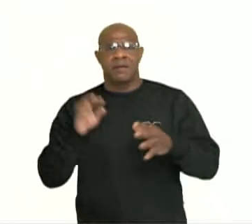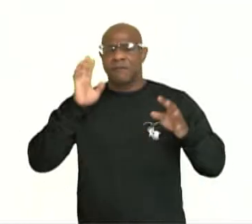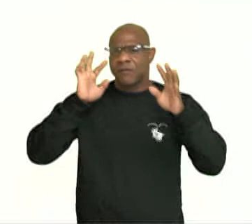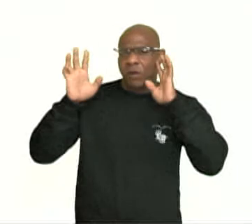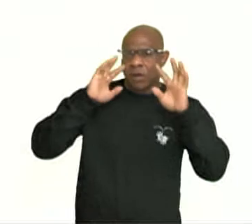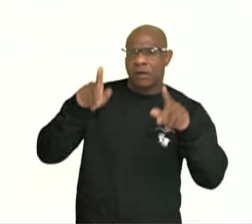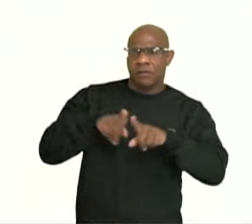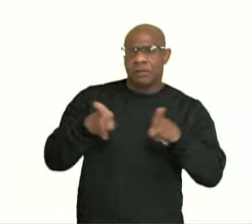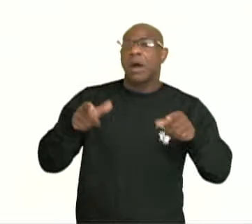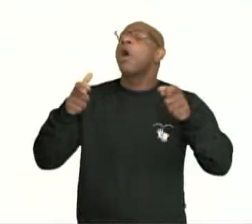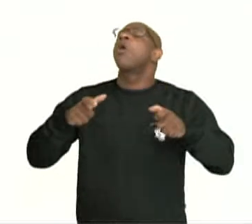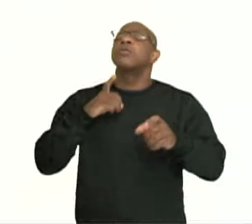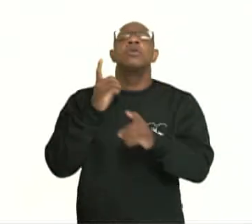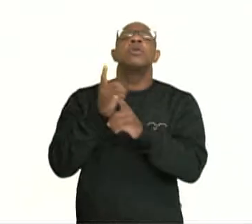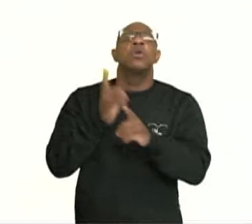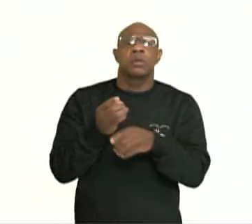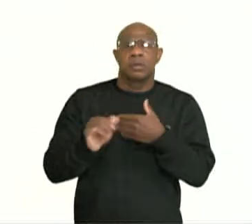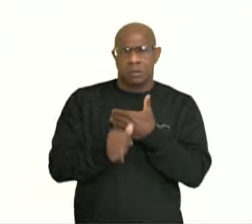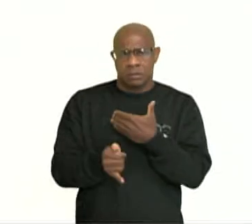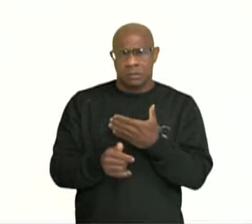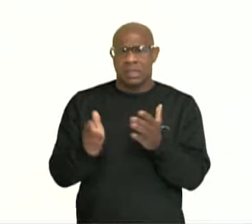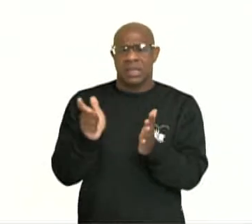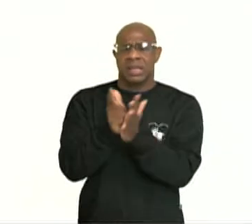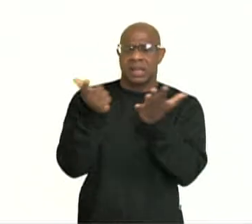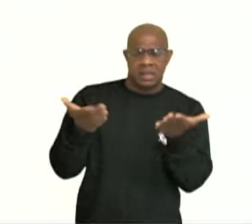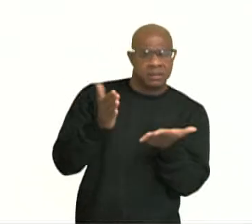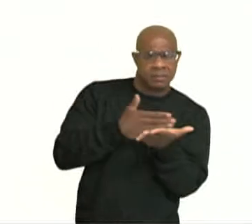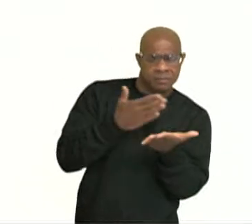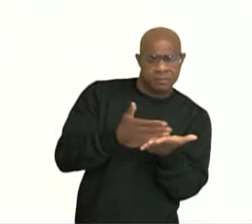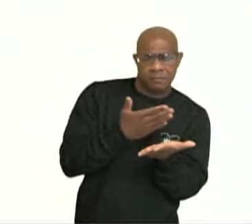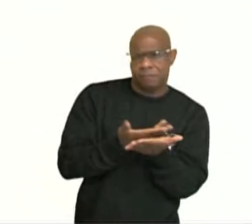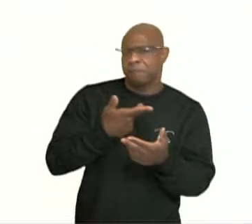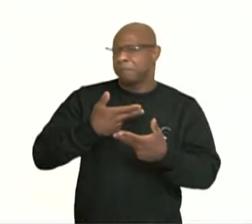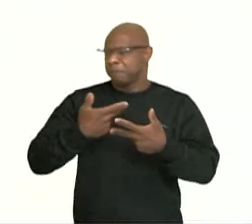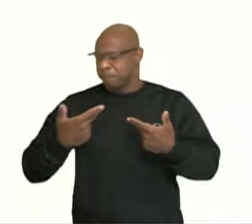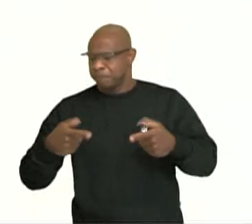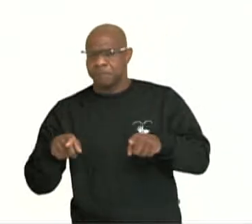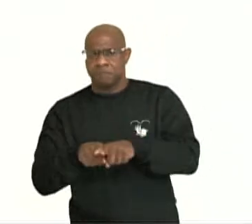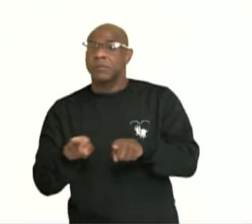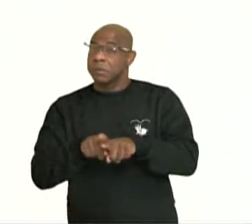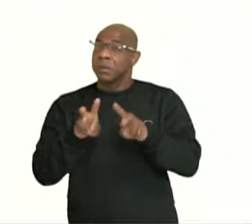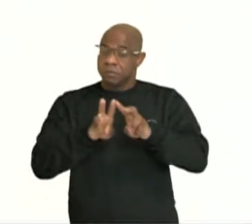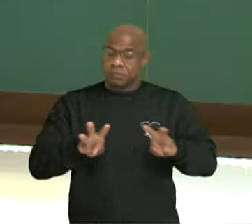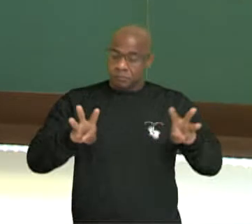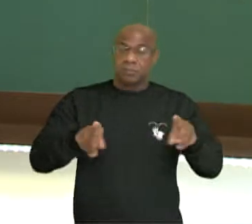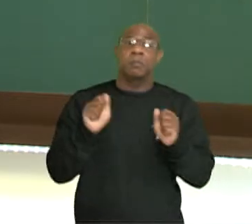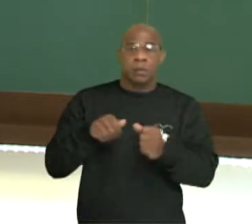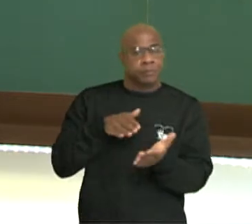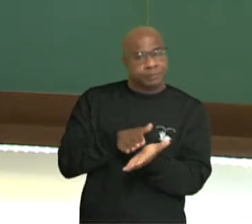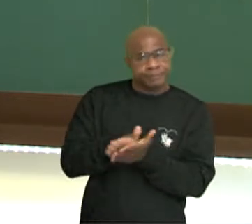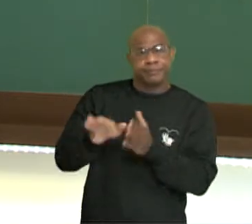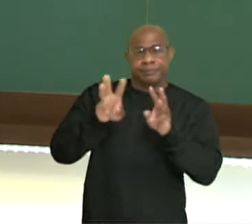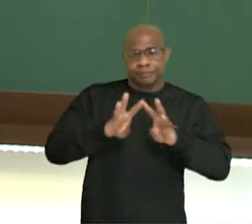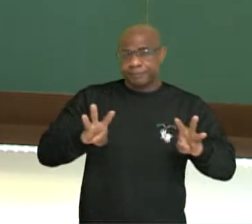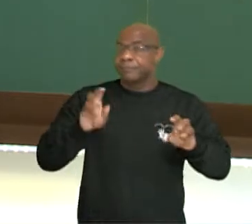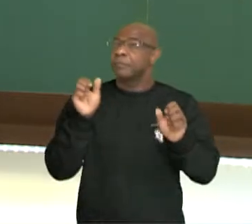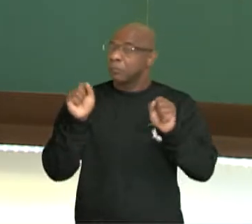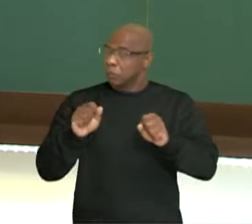crônicas circulam? Em livros, jornais e revistas, que podem ser impressos ou digitais.